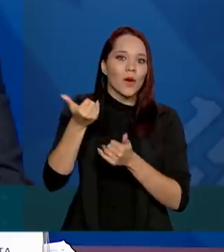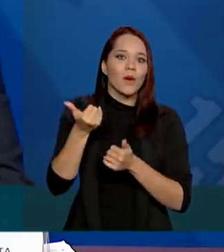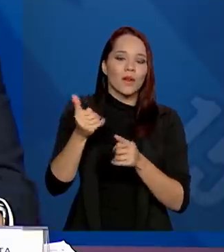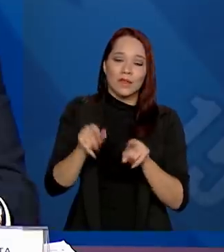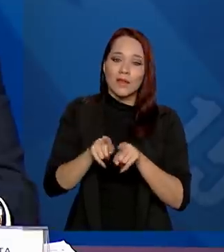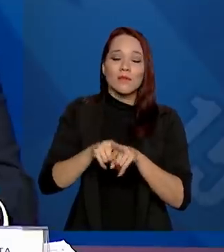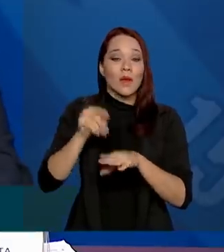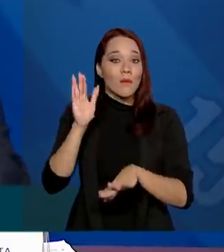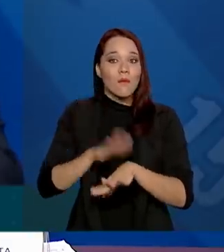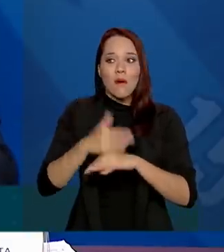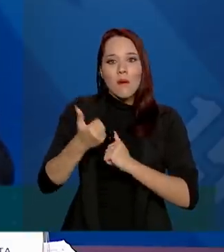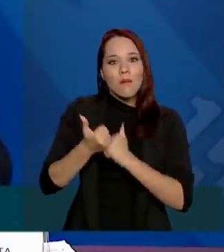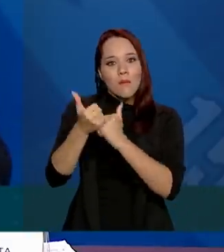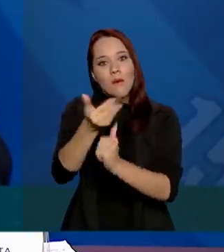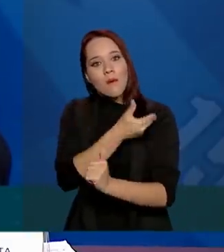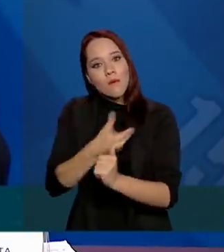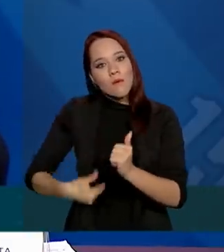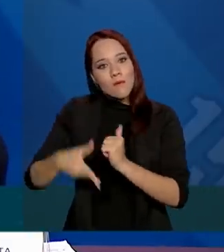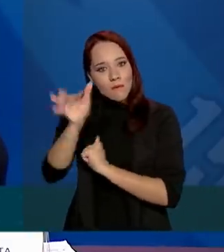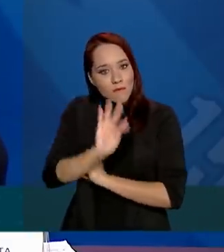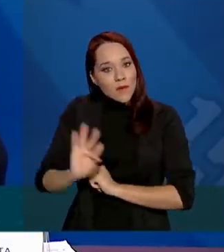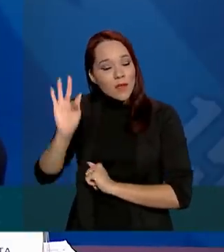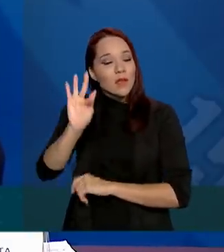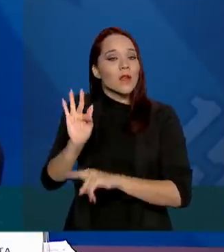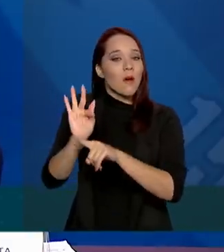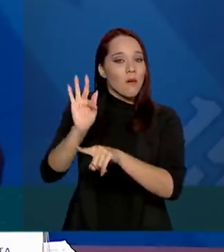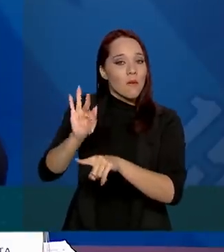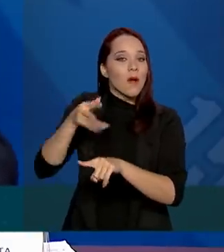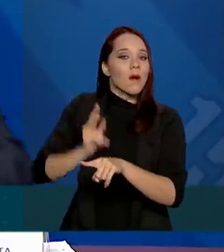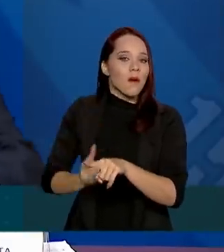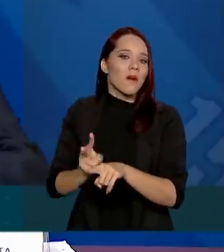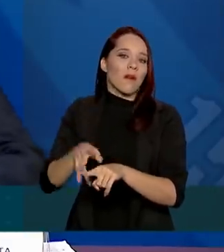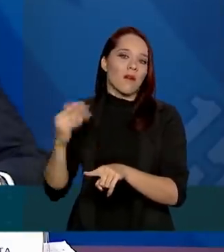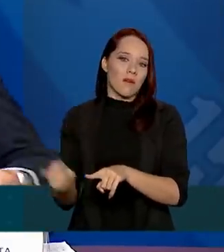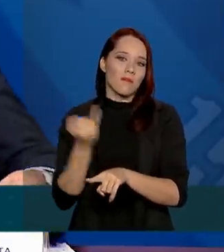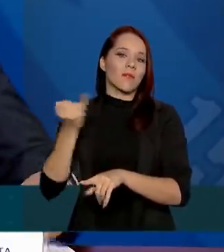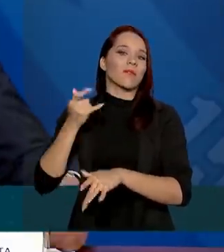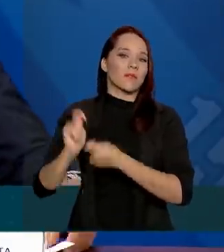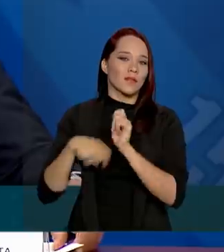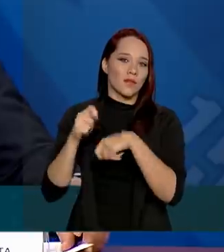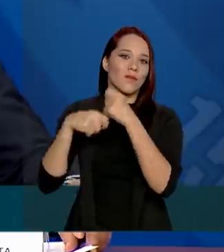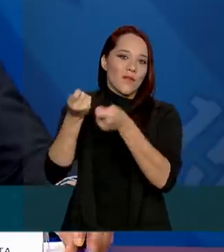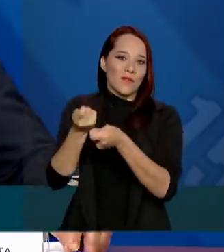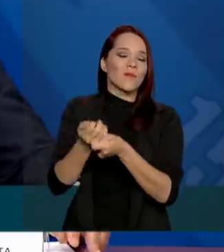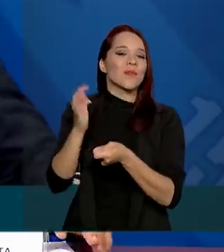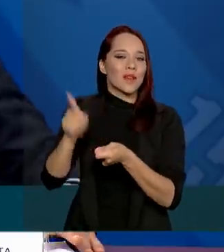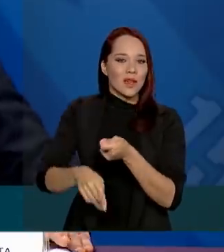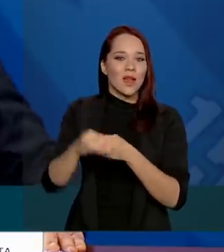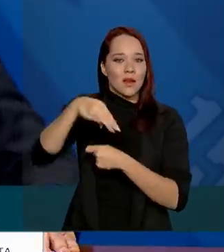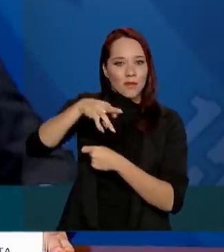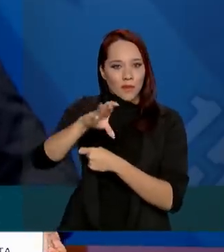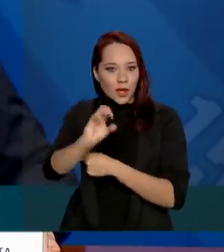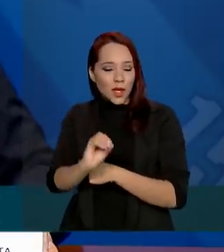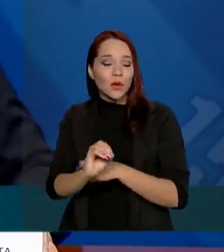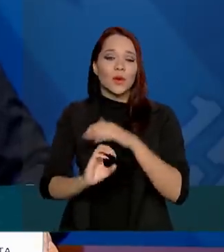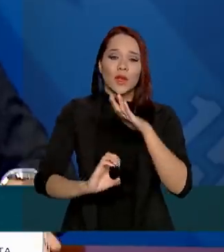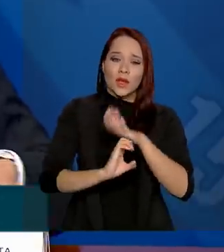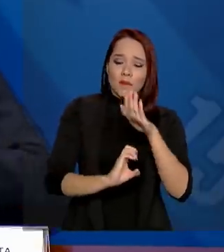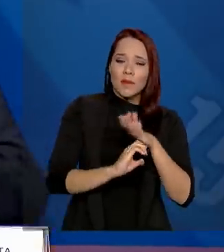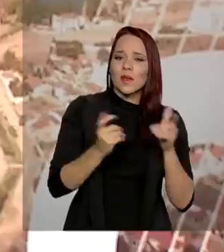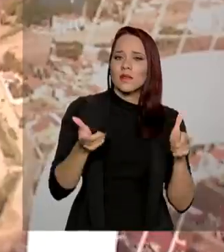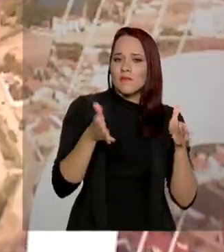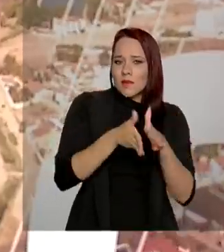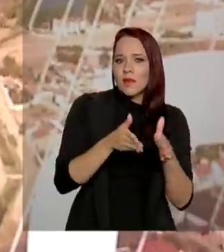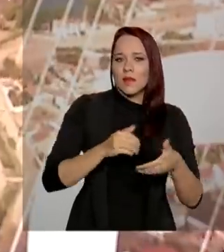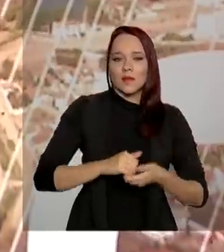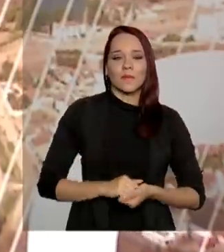maior apoio do governo federal para esse segmento tão importante para a economia que é a micro e a empresa de pequeno porte.